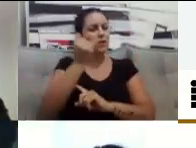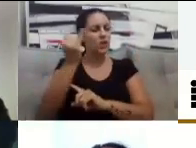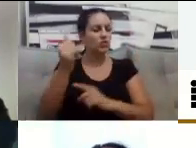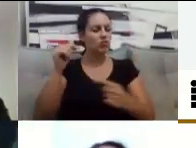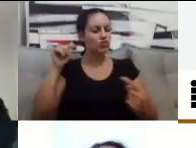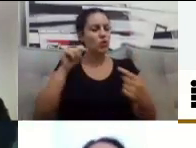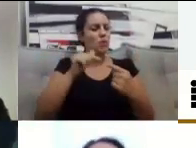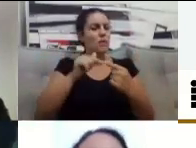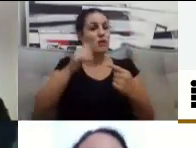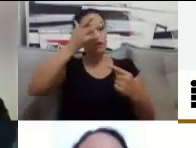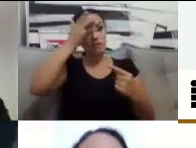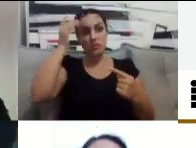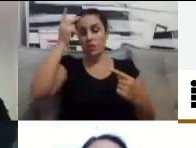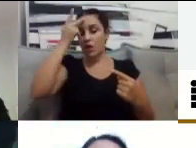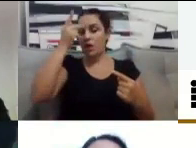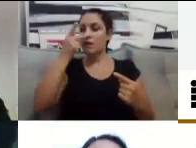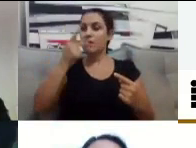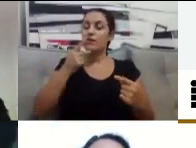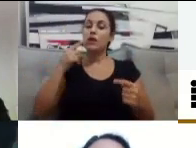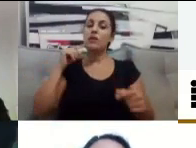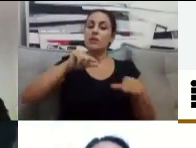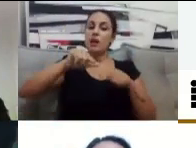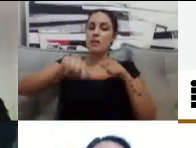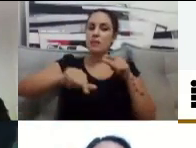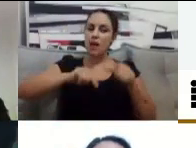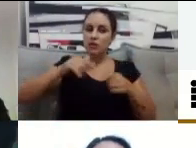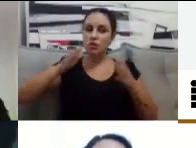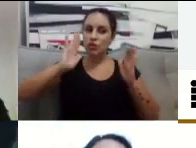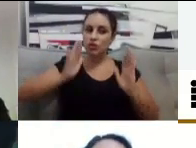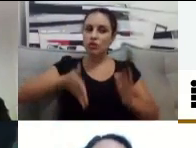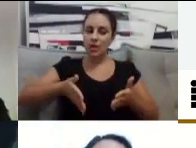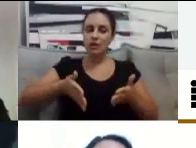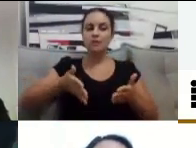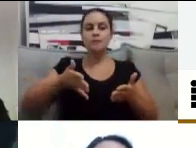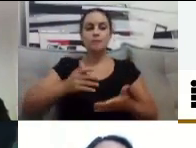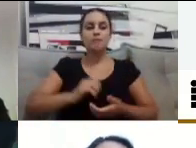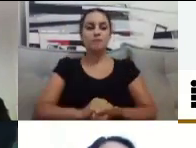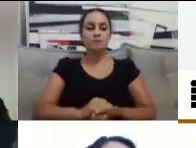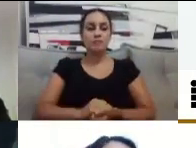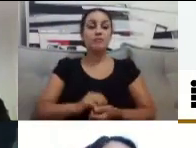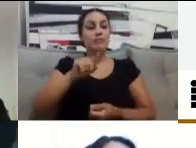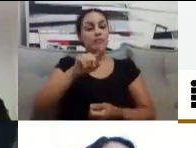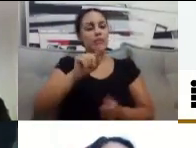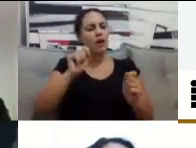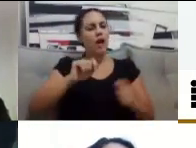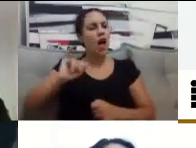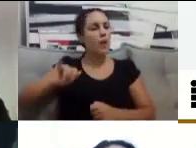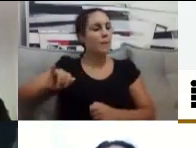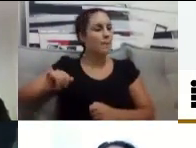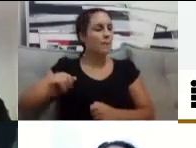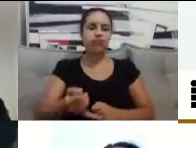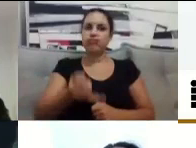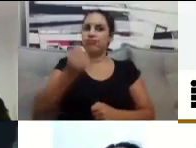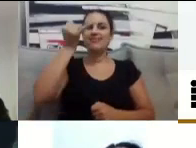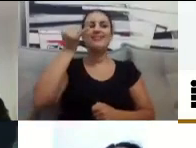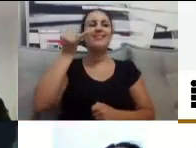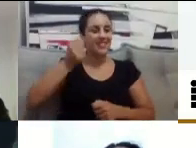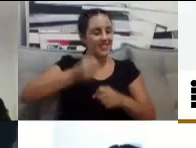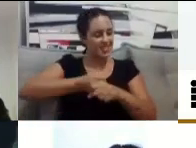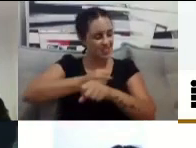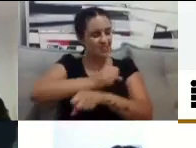úteis. Principalmente para quem está trabalhando na área. Então, aproveitem muito. Se